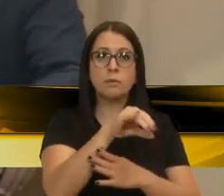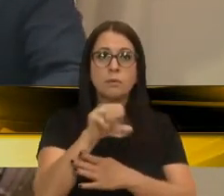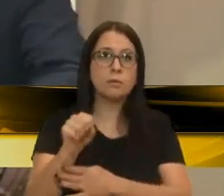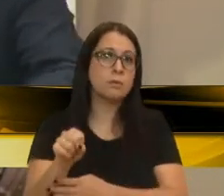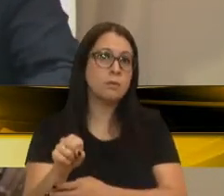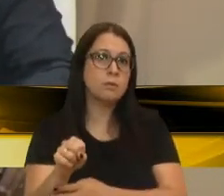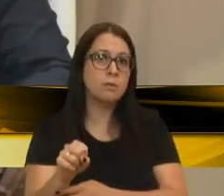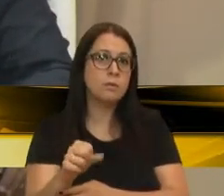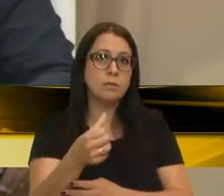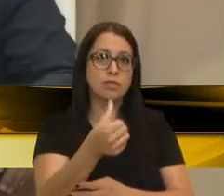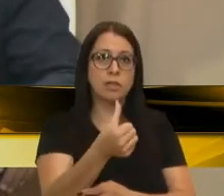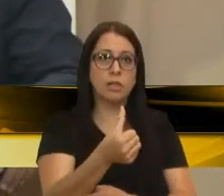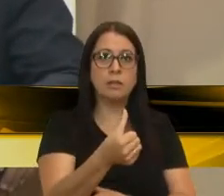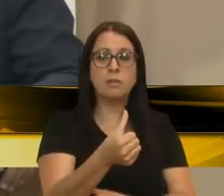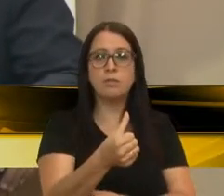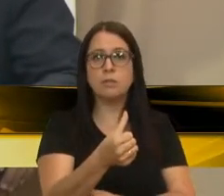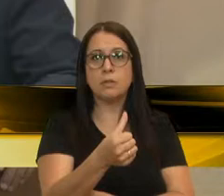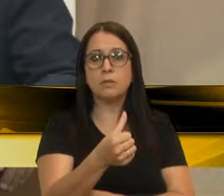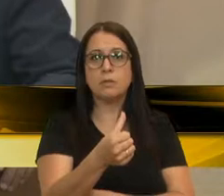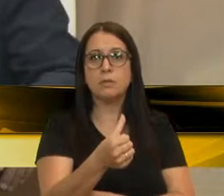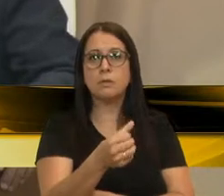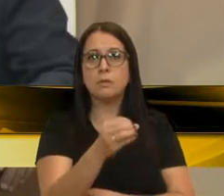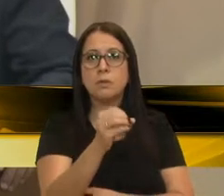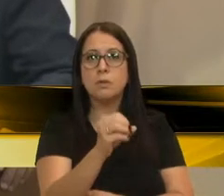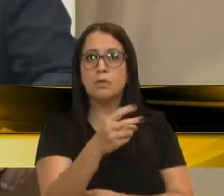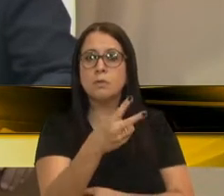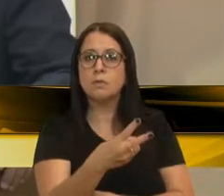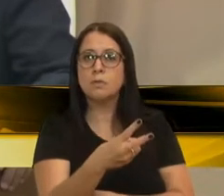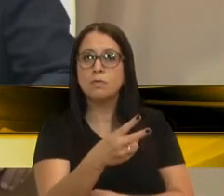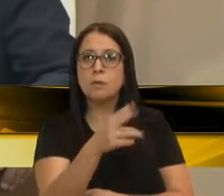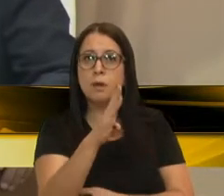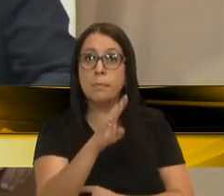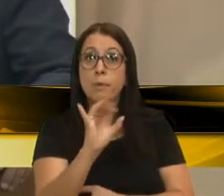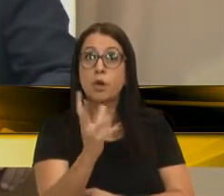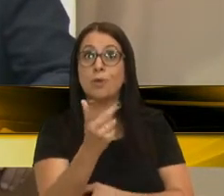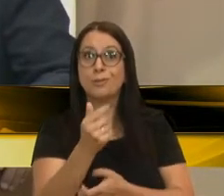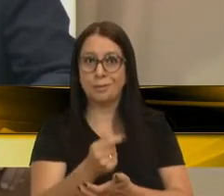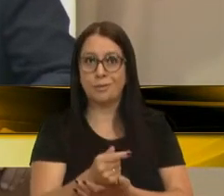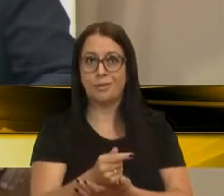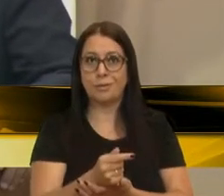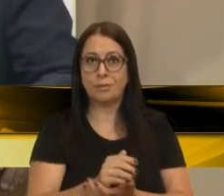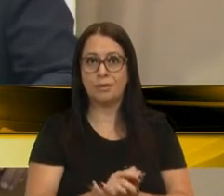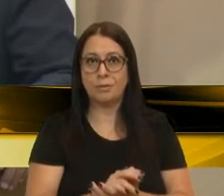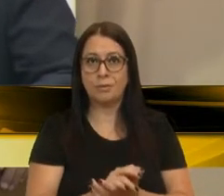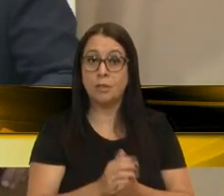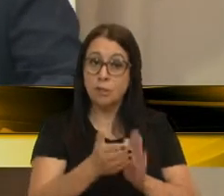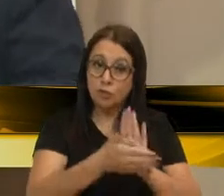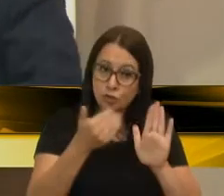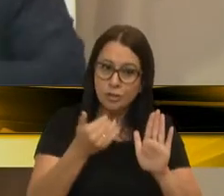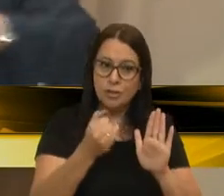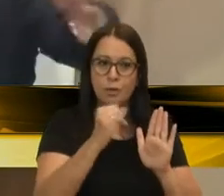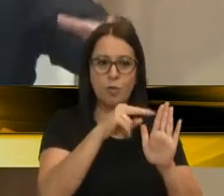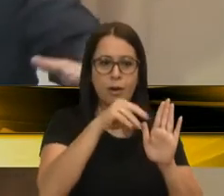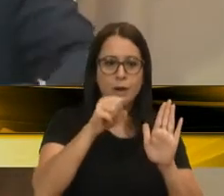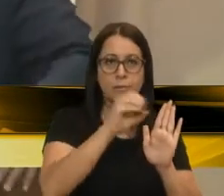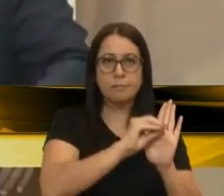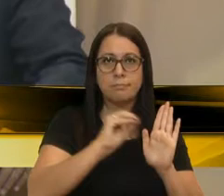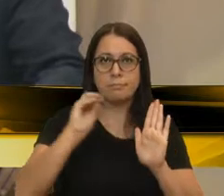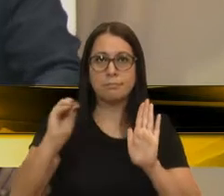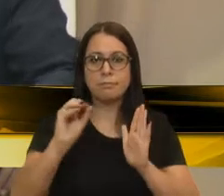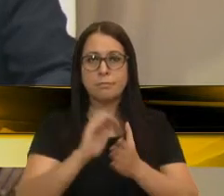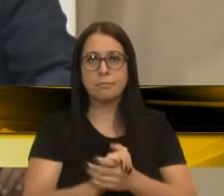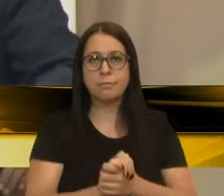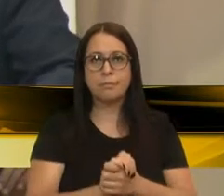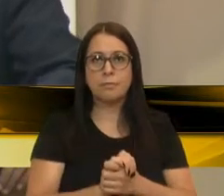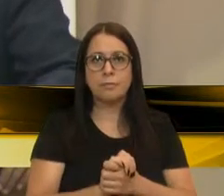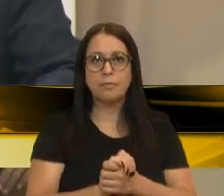602 bilhões. Tira da Previdência e joga no caixa único.